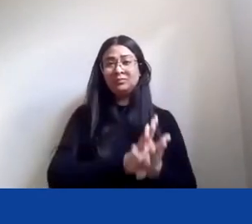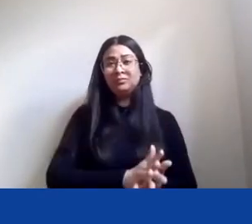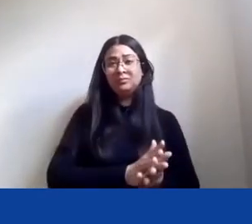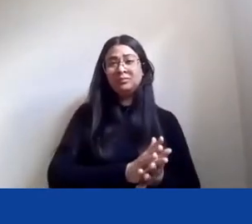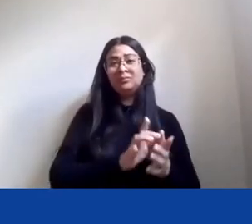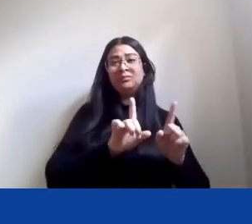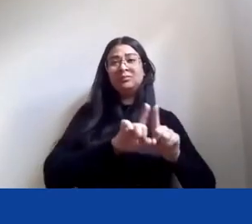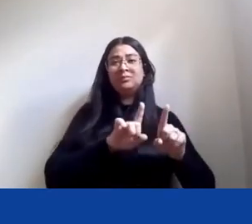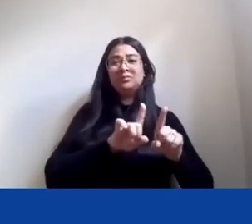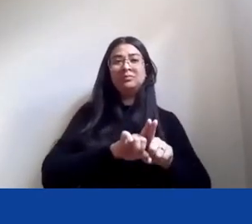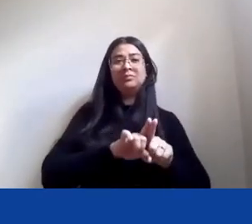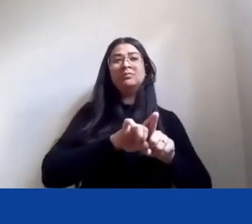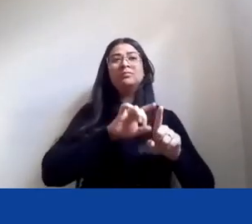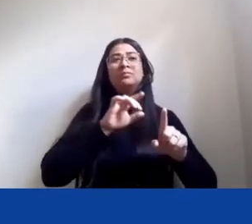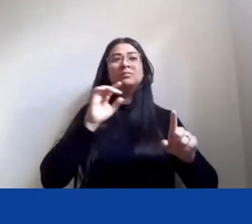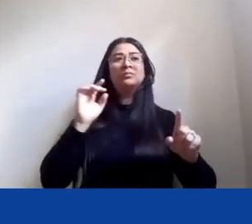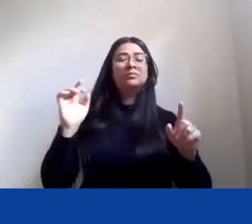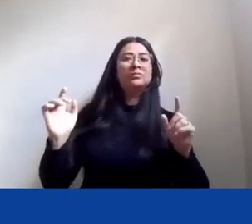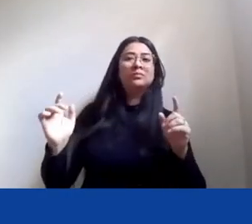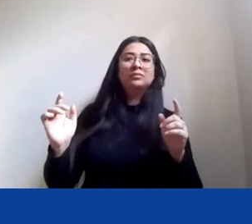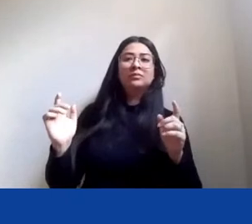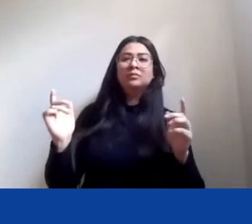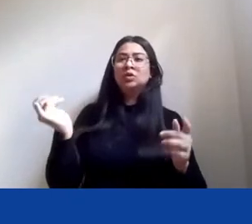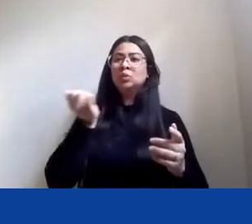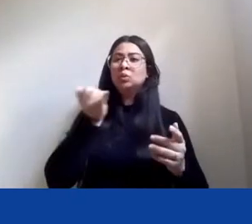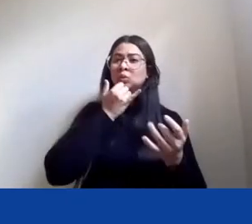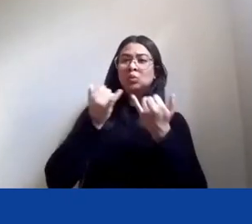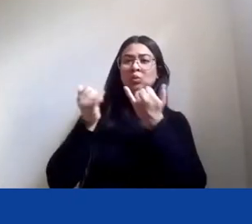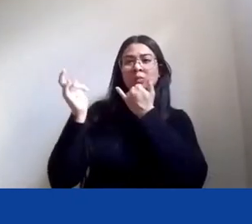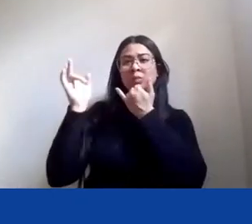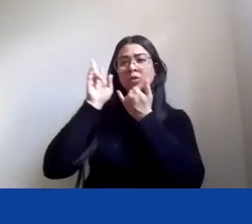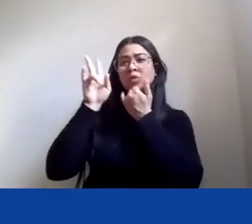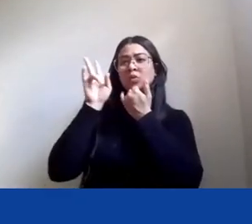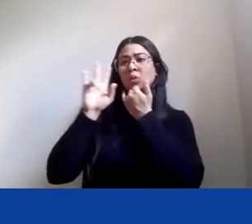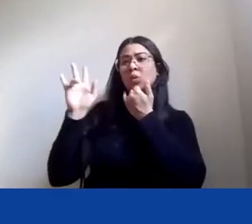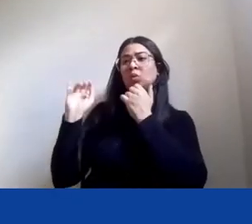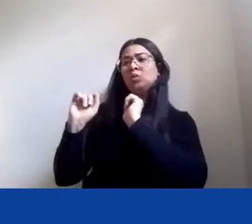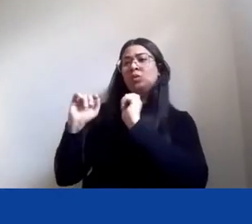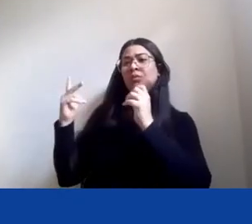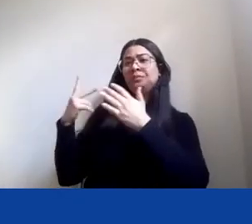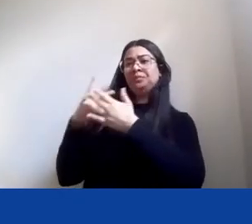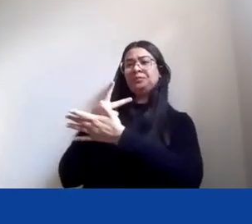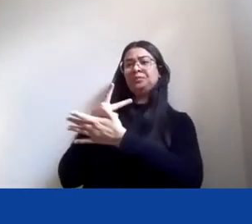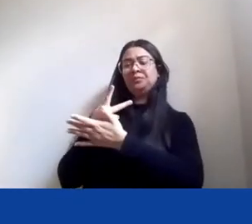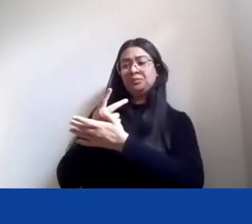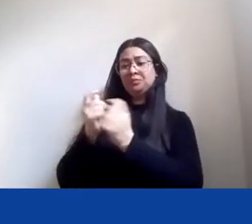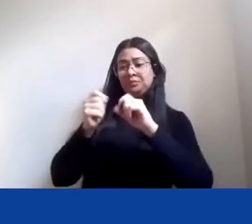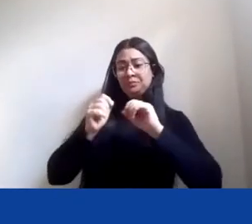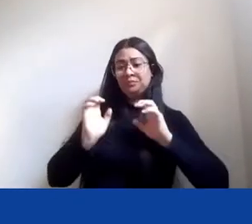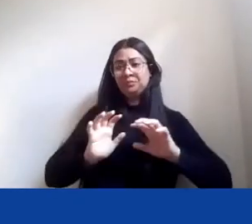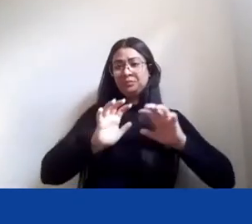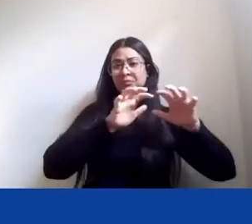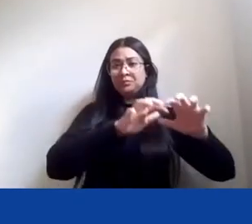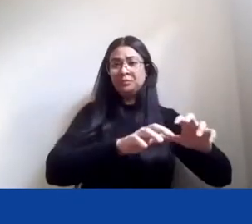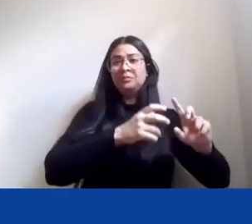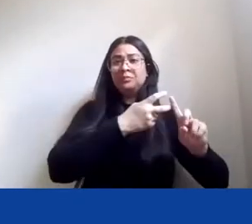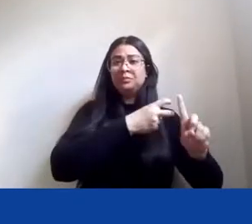da igualdade de gênero, das terras indígenas, de exercer a sua sexualidade,